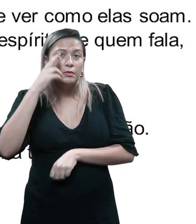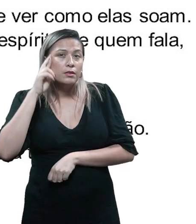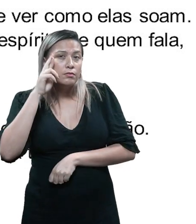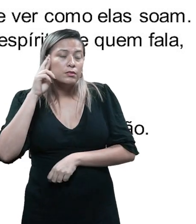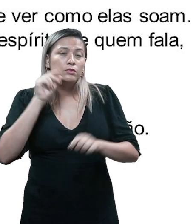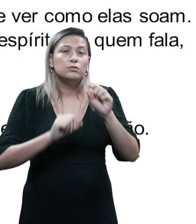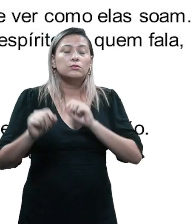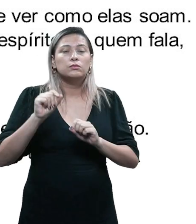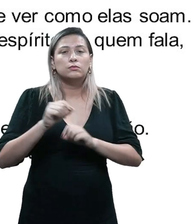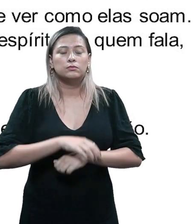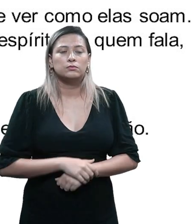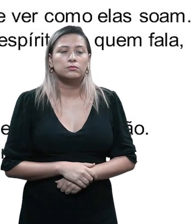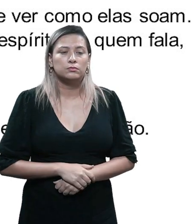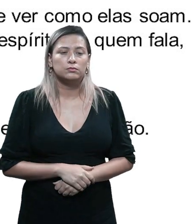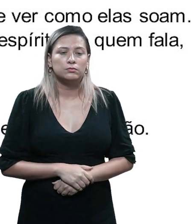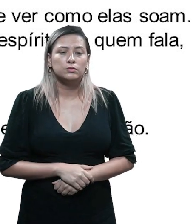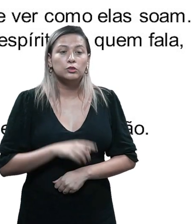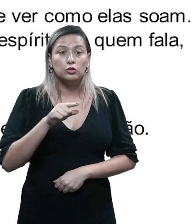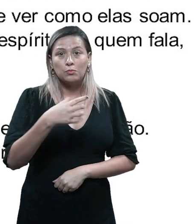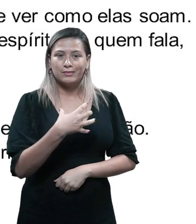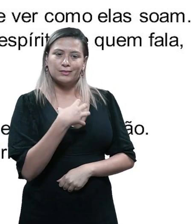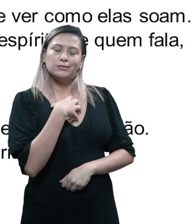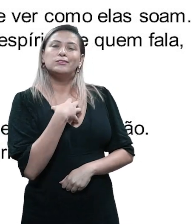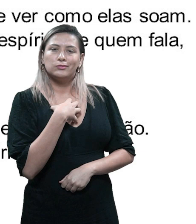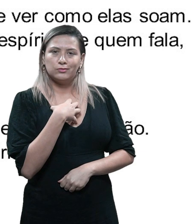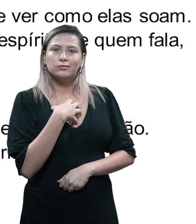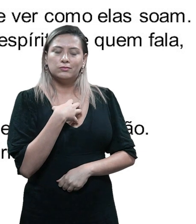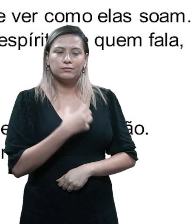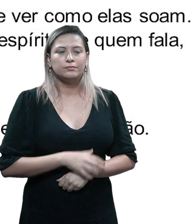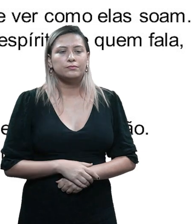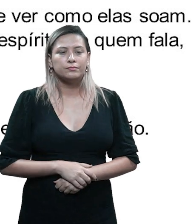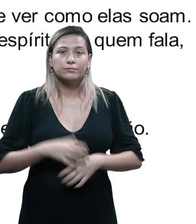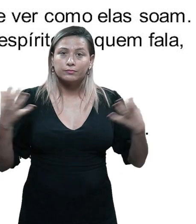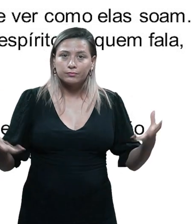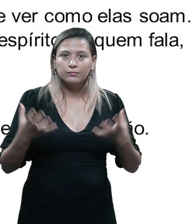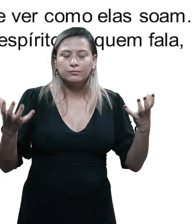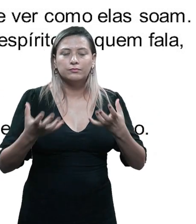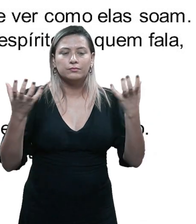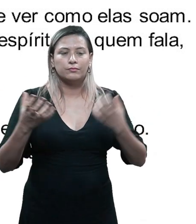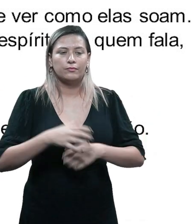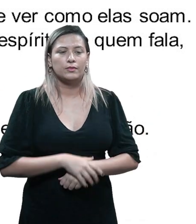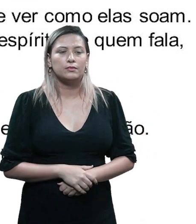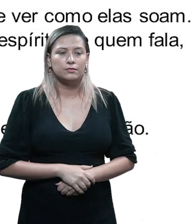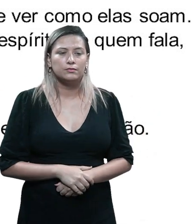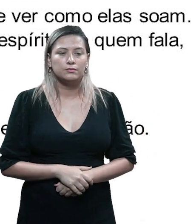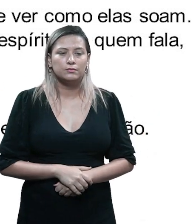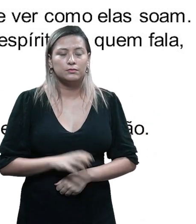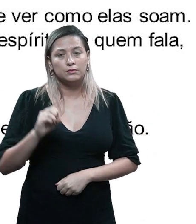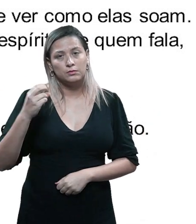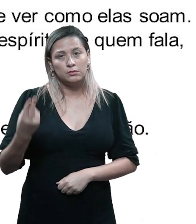é importante também que você reflita o estado de espírito de quem está falando que revela as